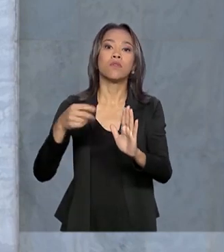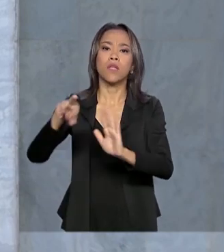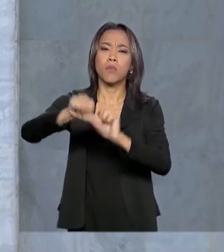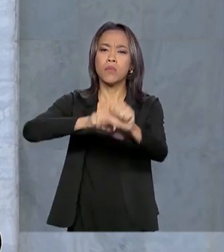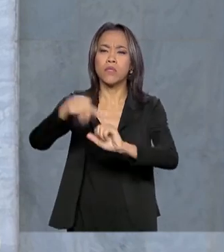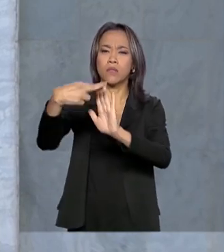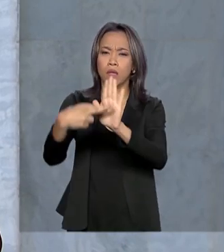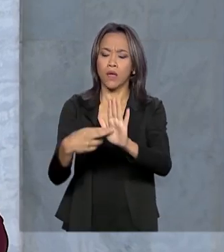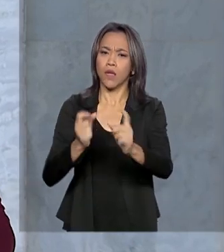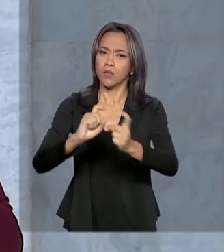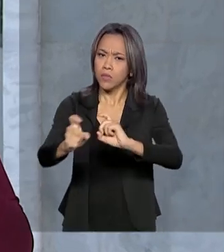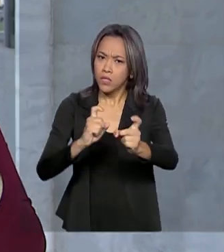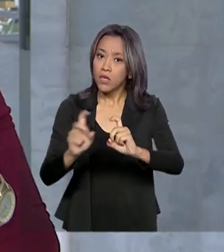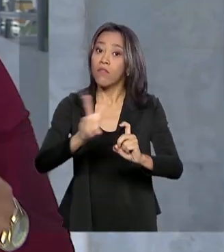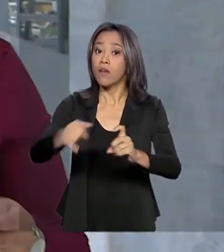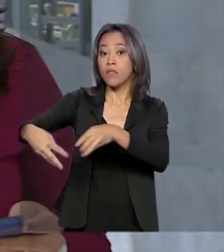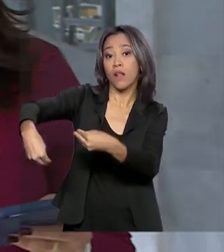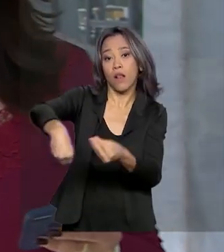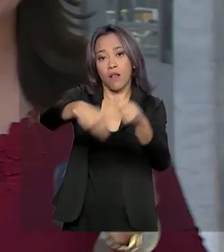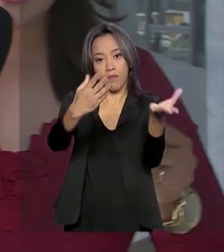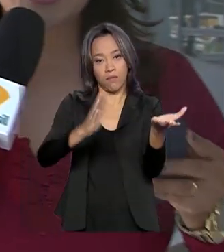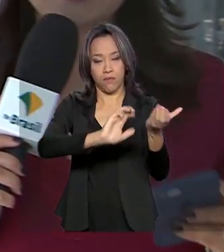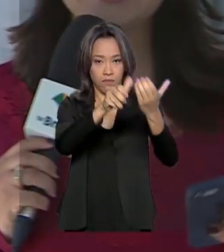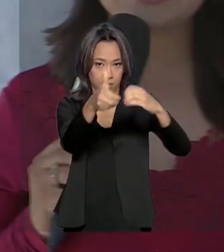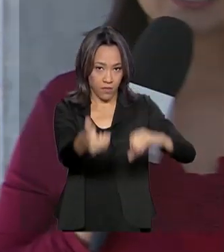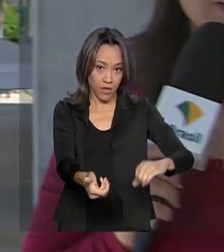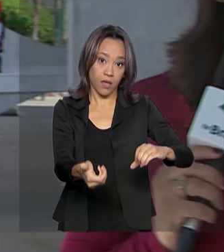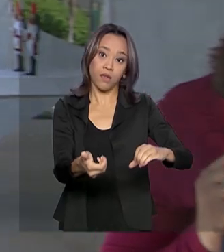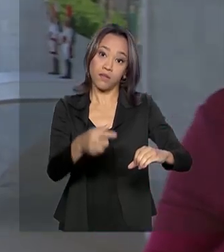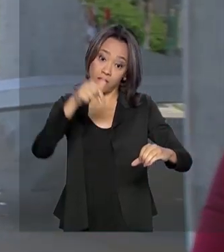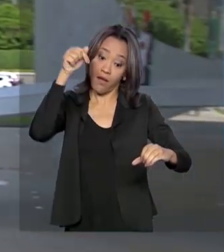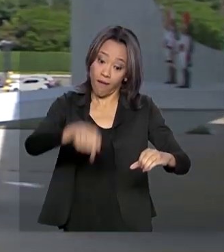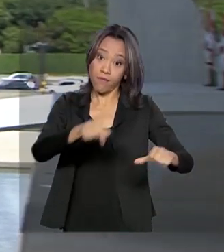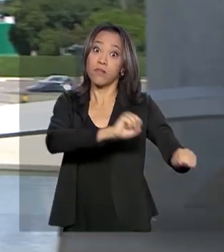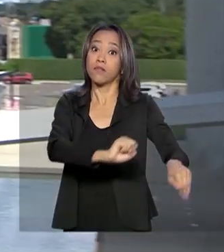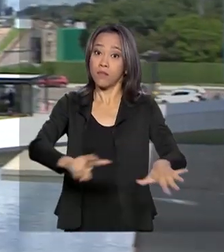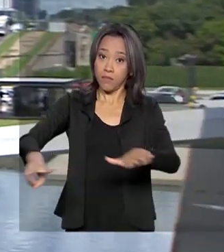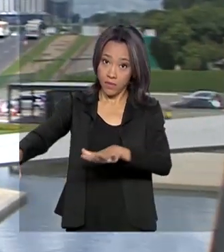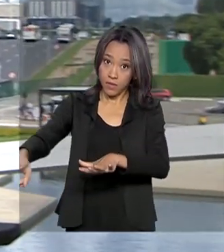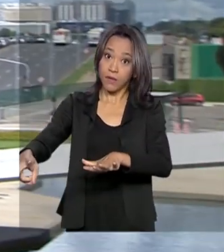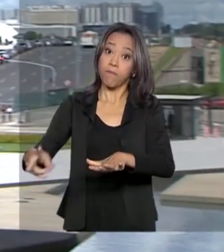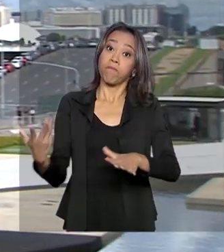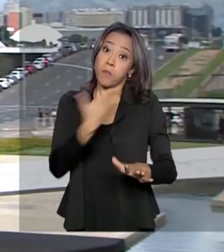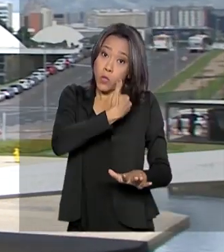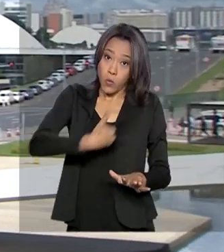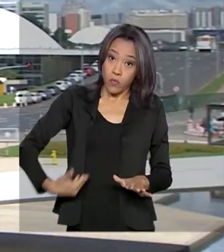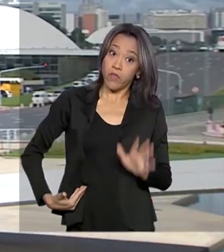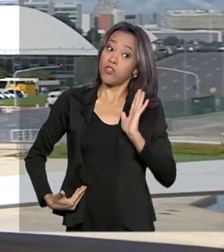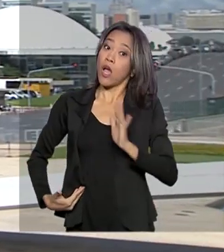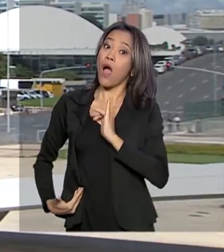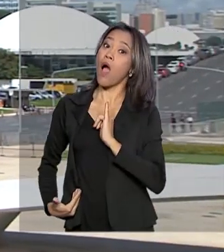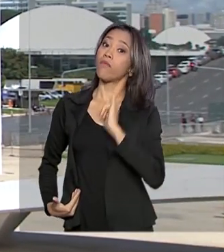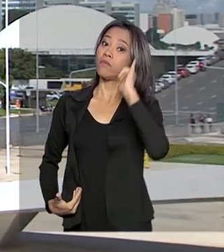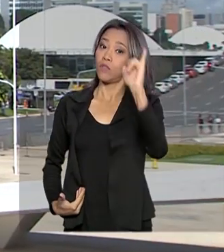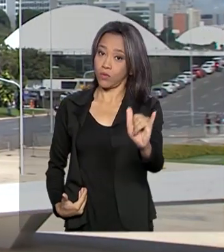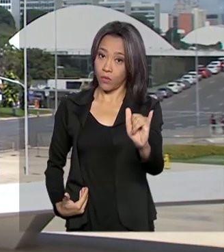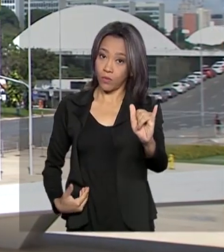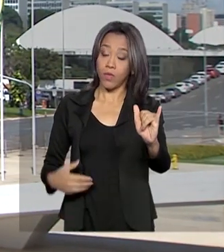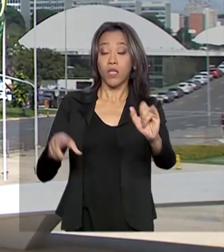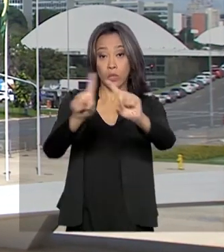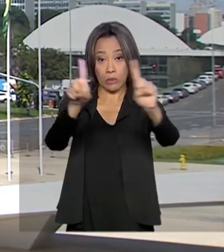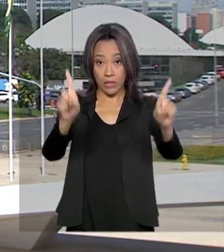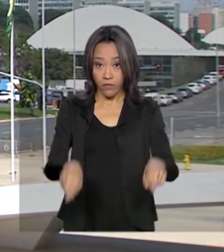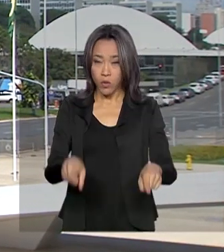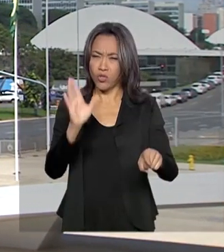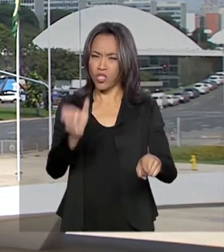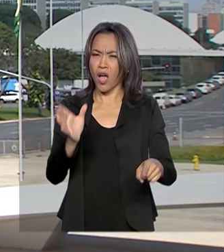deve ser encaminhado para o Congresso Nacional ainda nesta semana. E o governo já avisou que os servidores públicos que